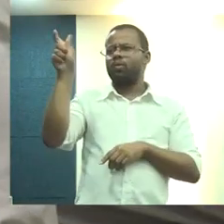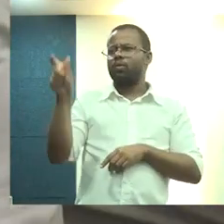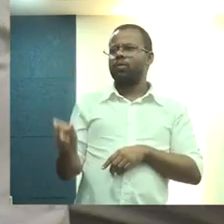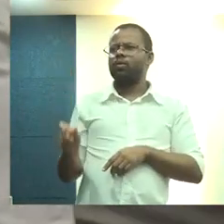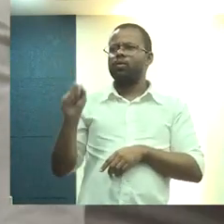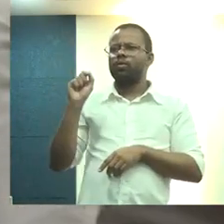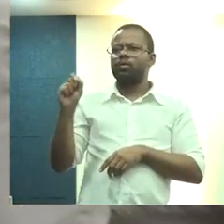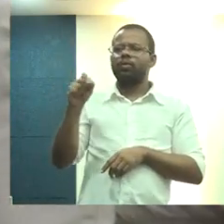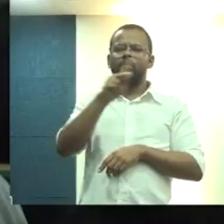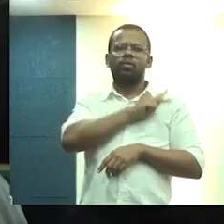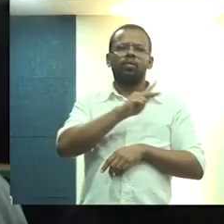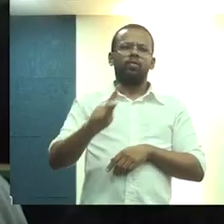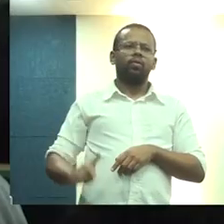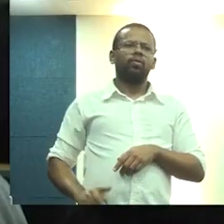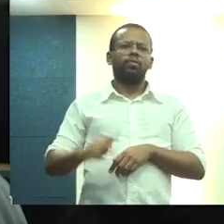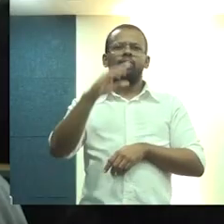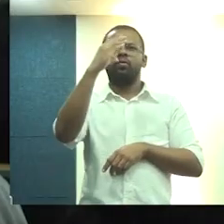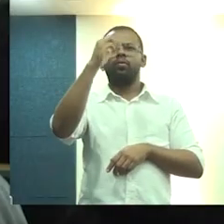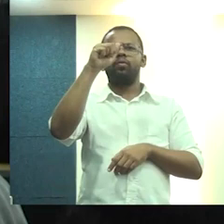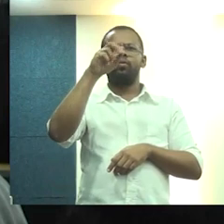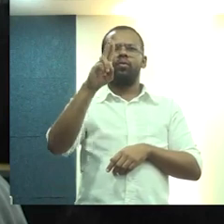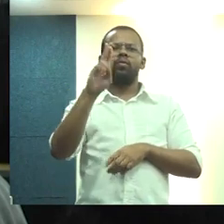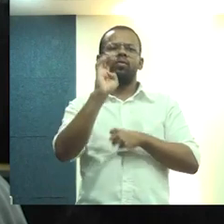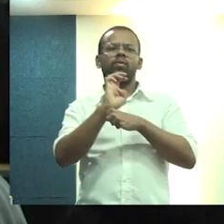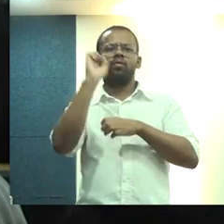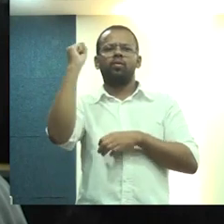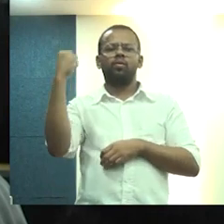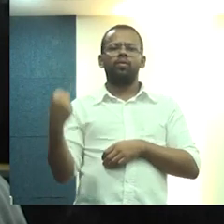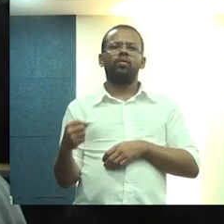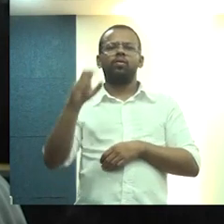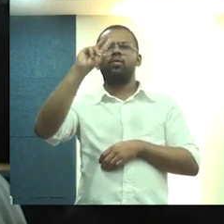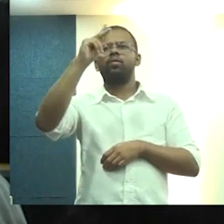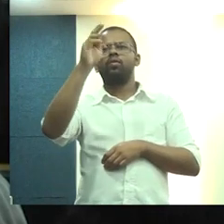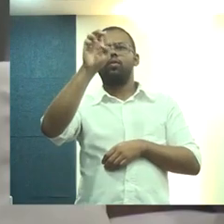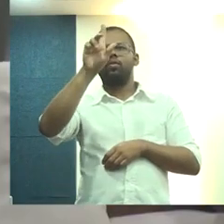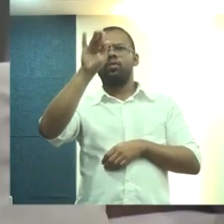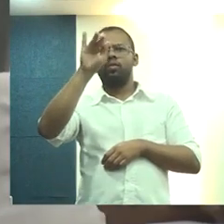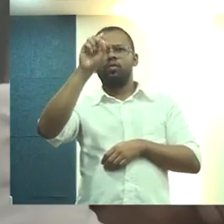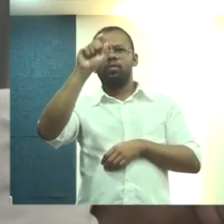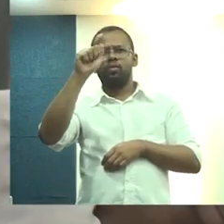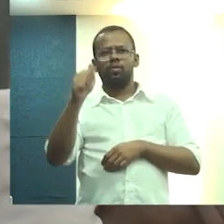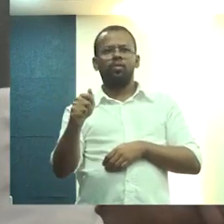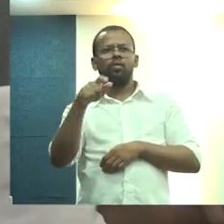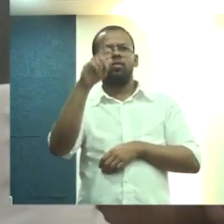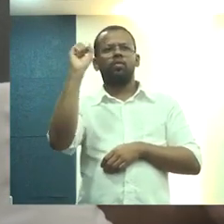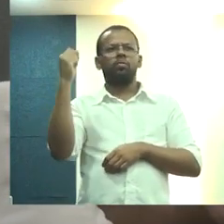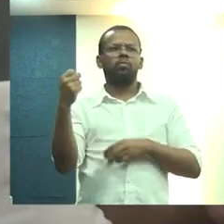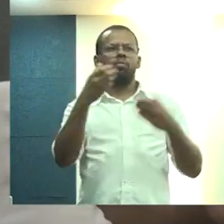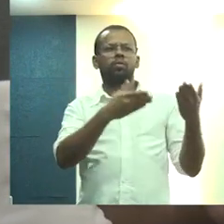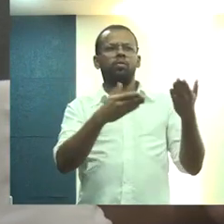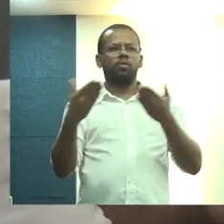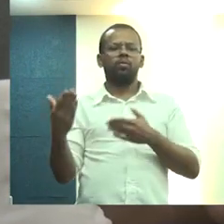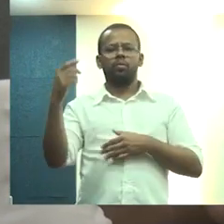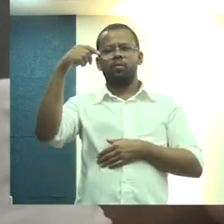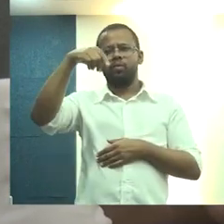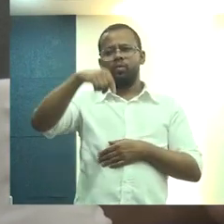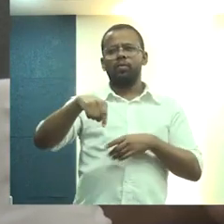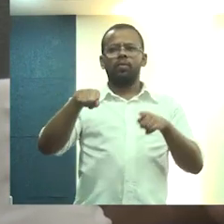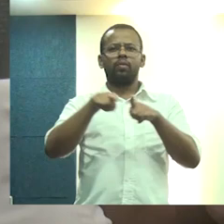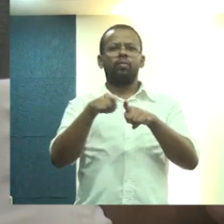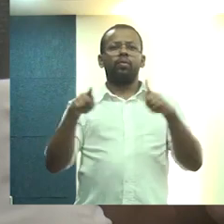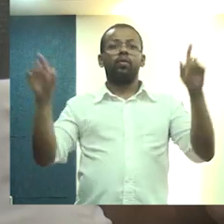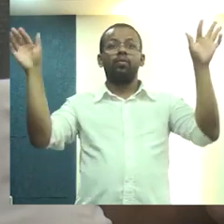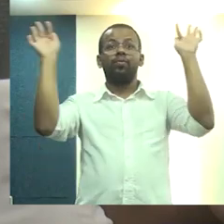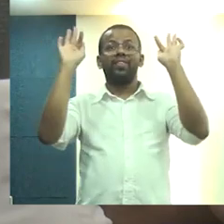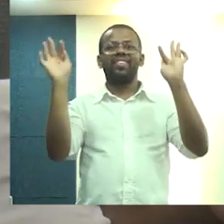da presidente do Tal Sergipe, Heloísa. Saudar vocês, Heloísa, que nos recebe aqui. E é uma